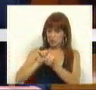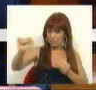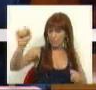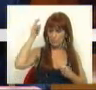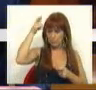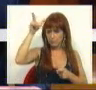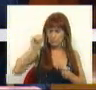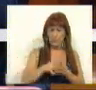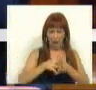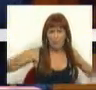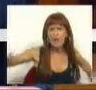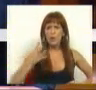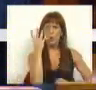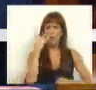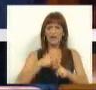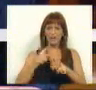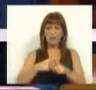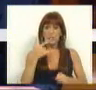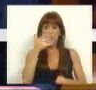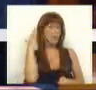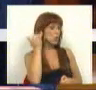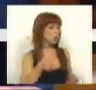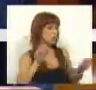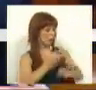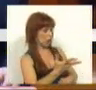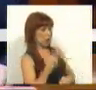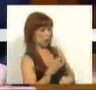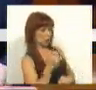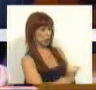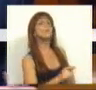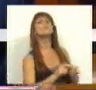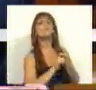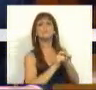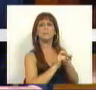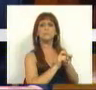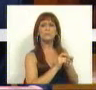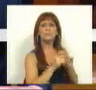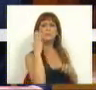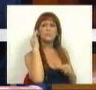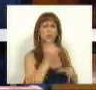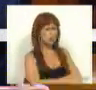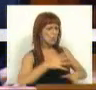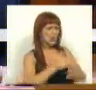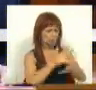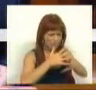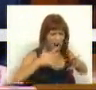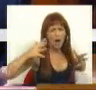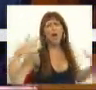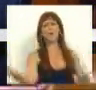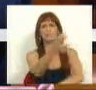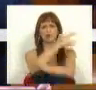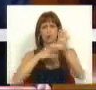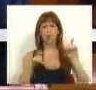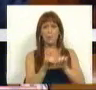aumentou quatro vezes e o número de novos doutorados registrou um dos maiores crescimentos da